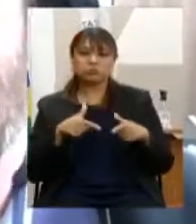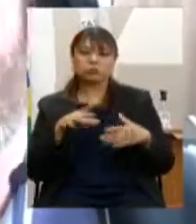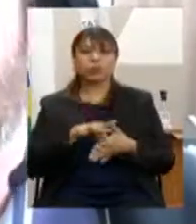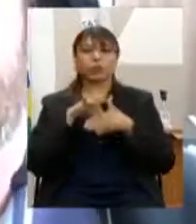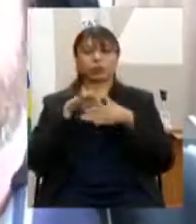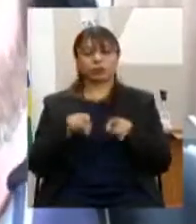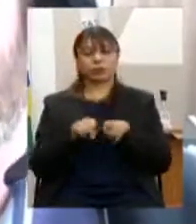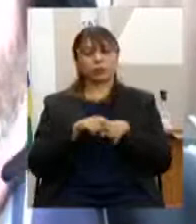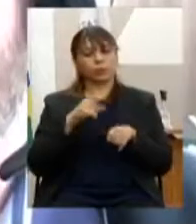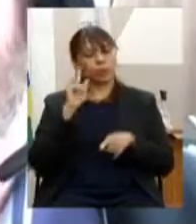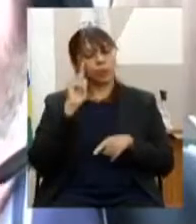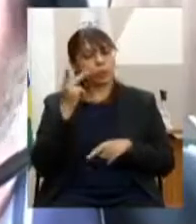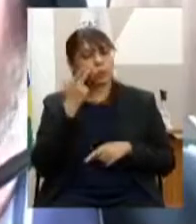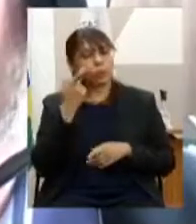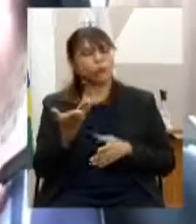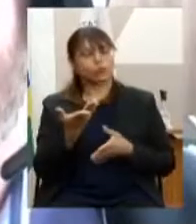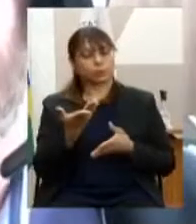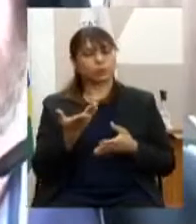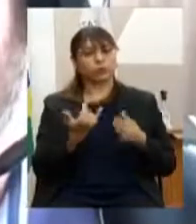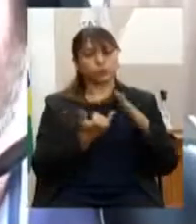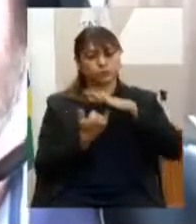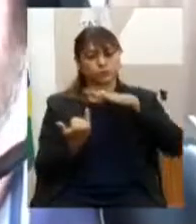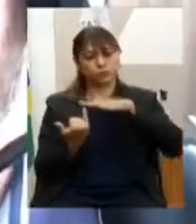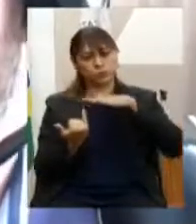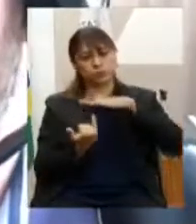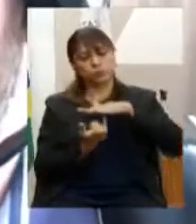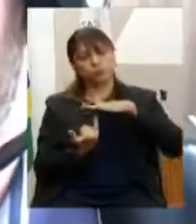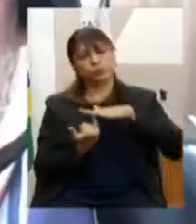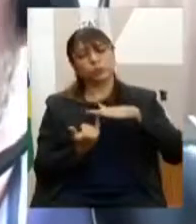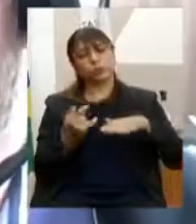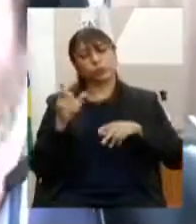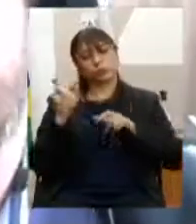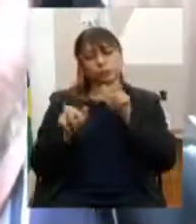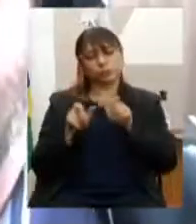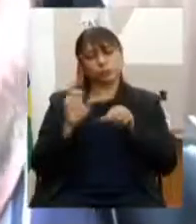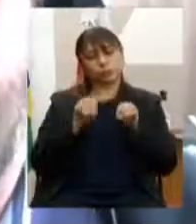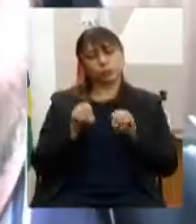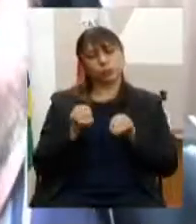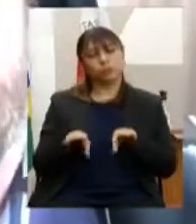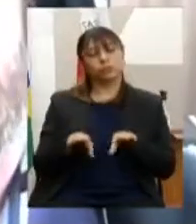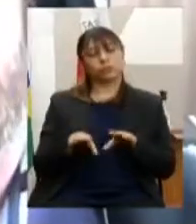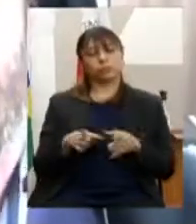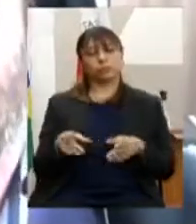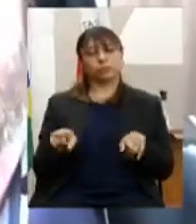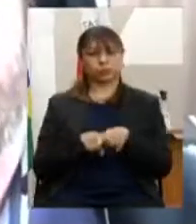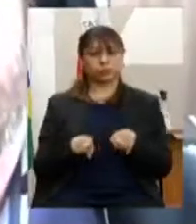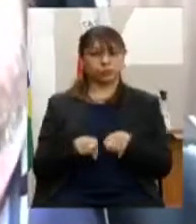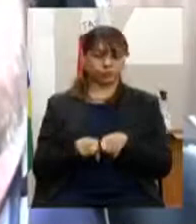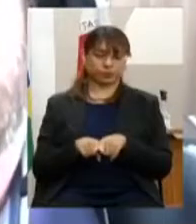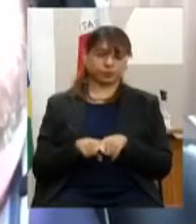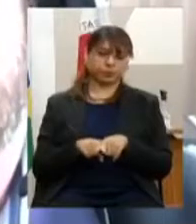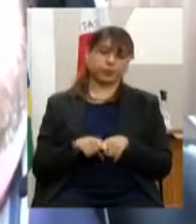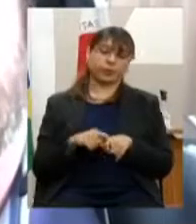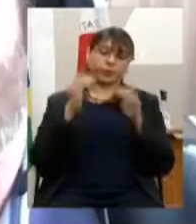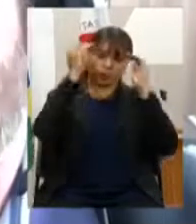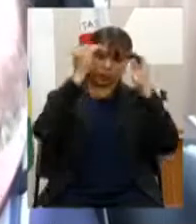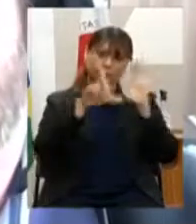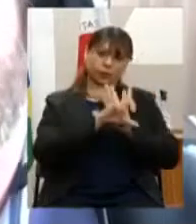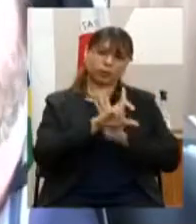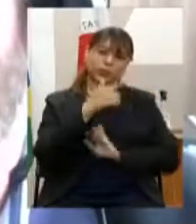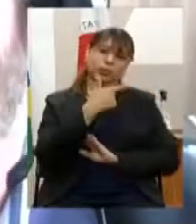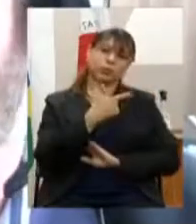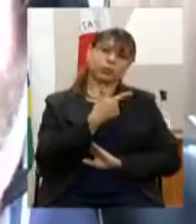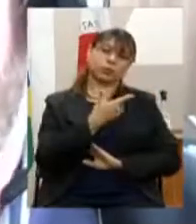reconhecimento institucional para mestres e agentes culturais conforme a lei número 20368 de